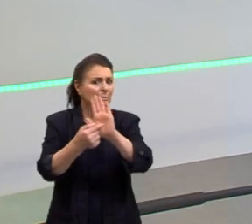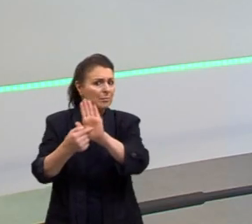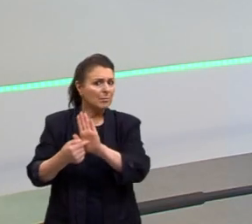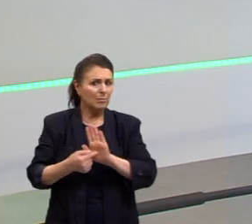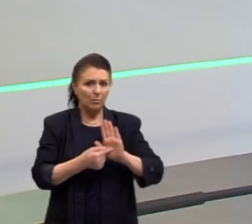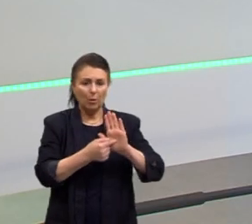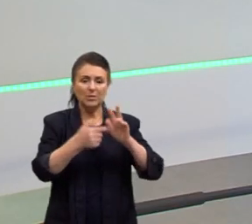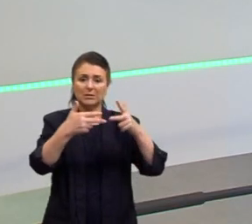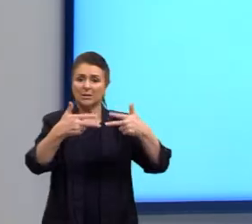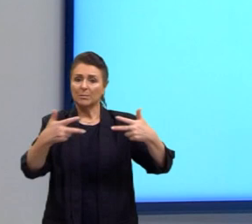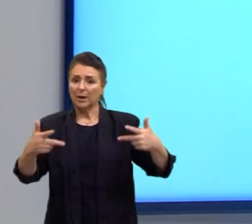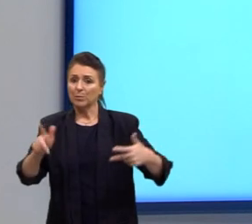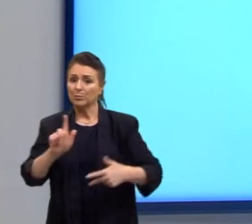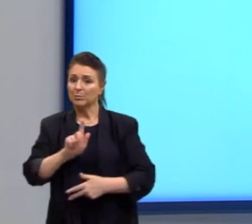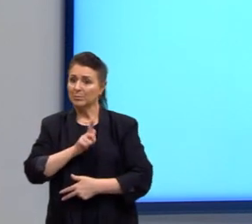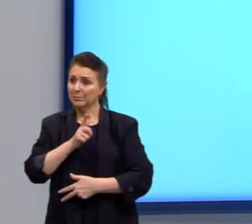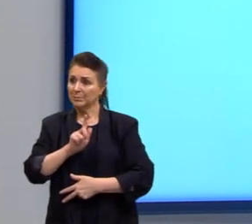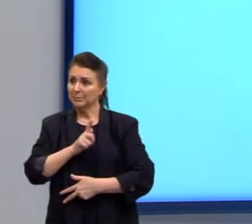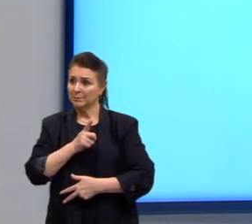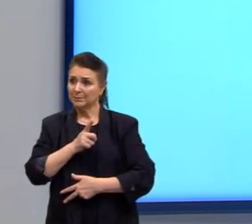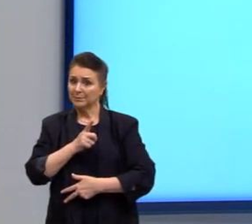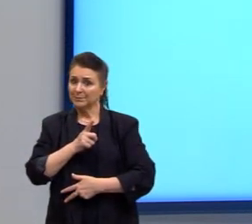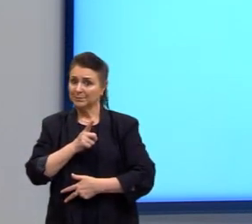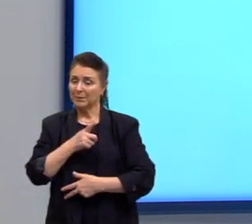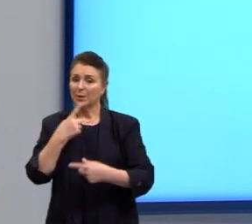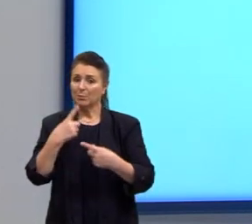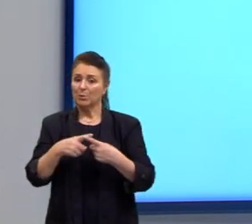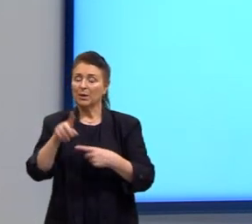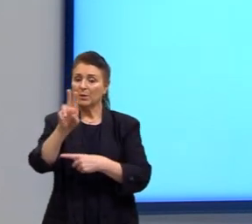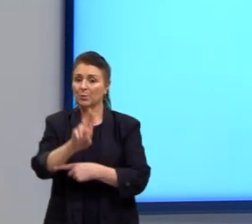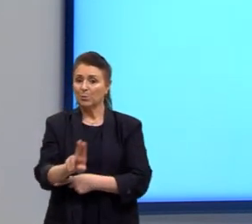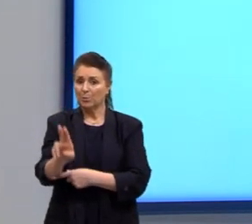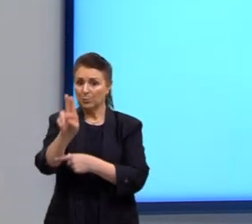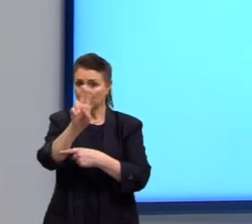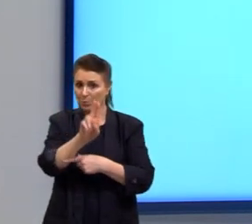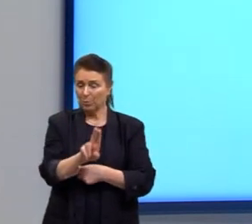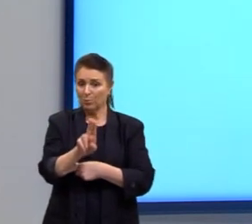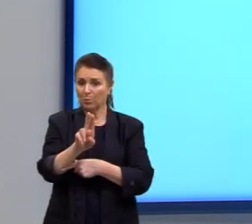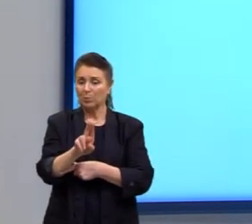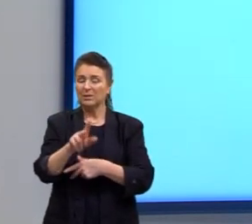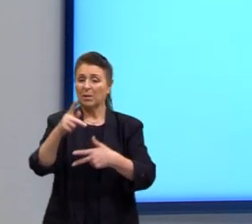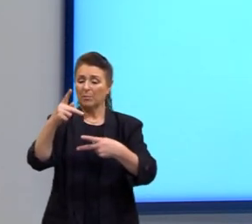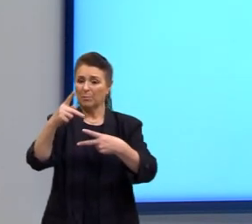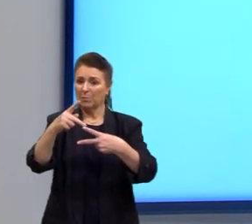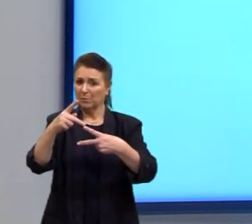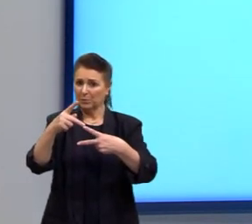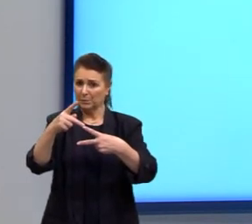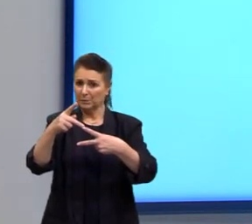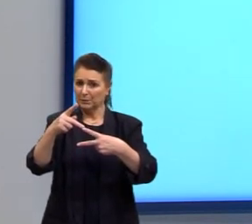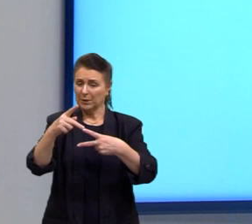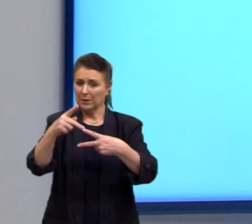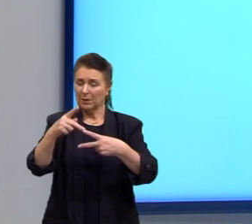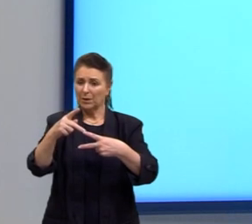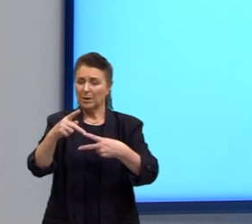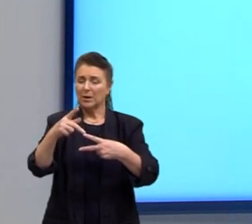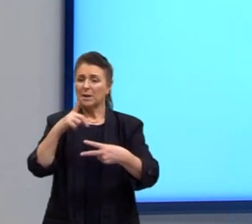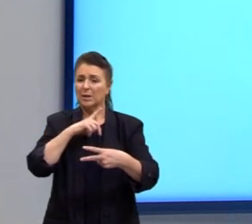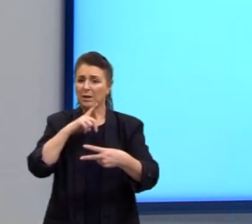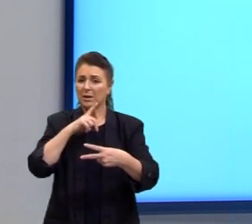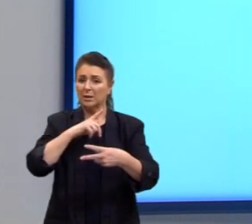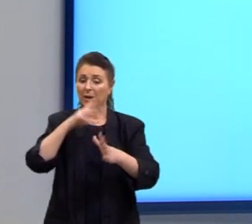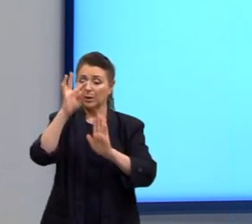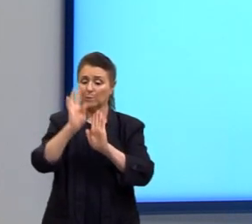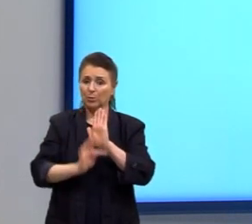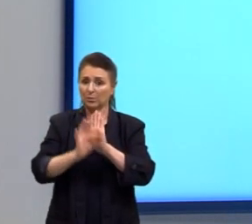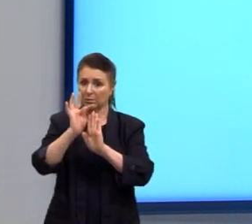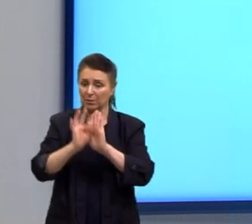de elementos gramaticais, porque ele utiliza as preposições presentes ali dentro do